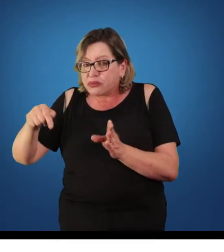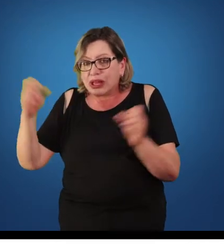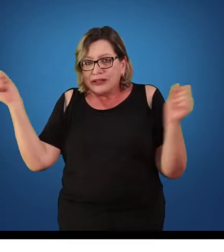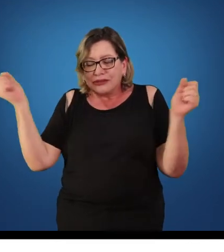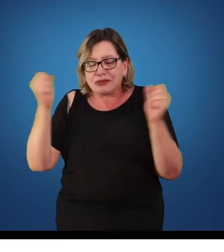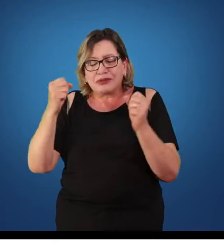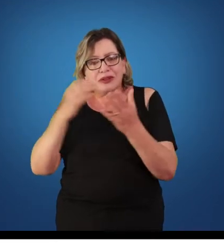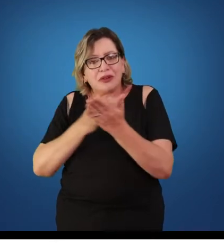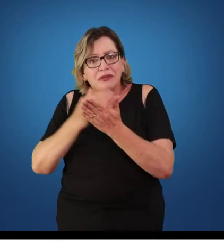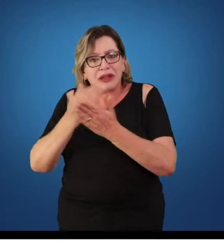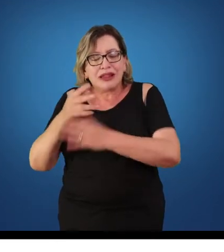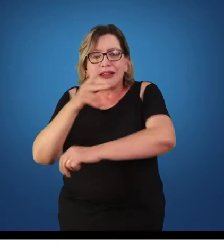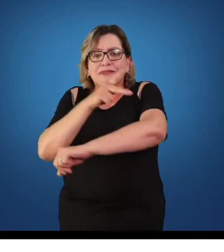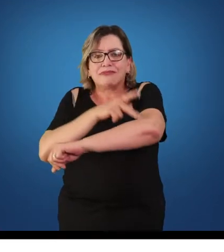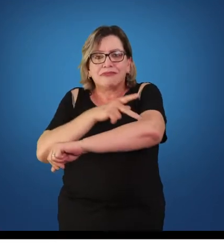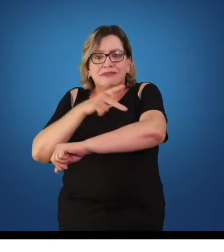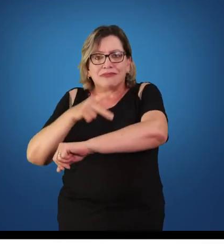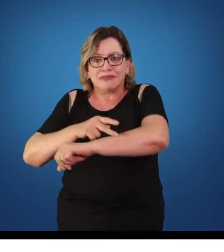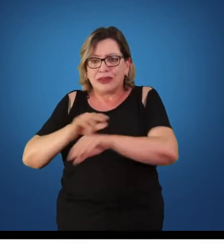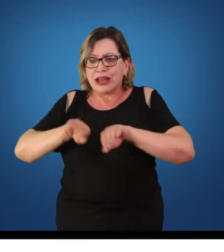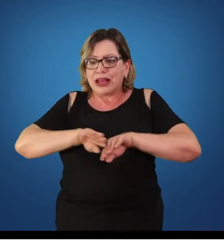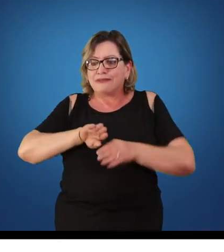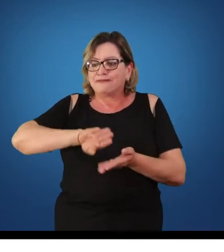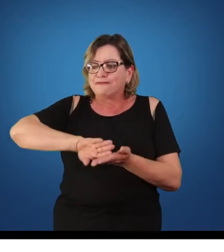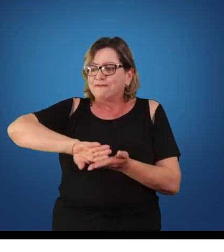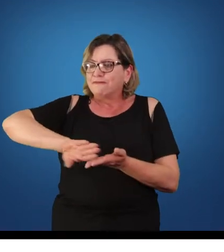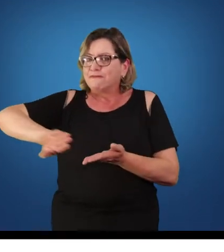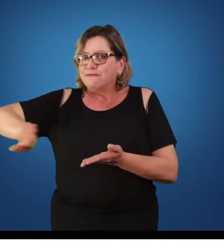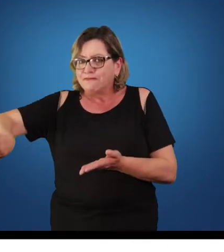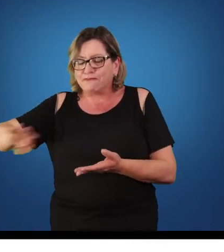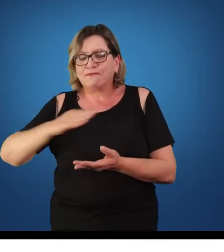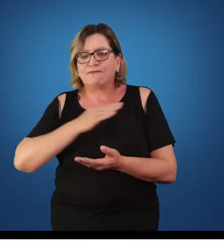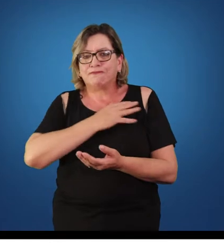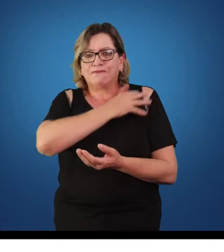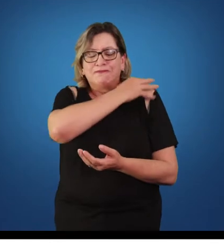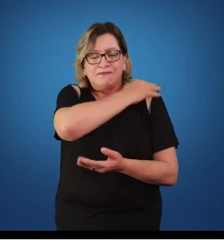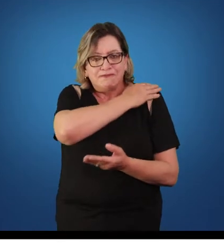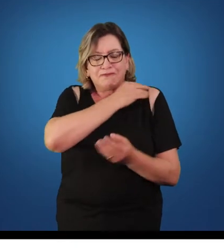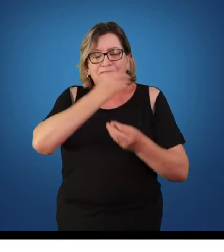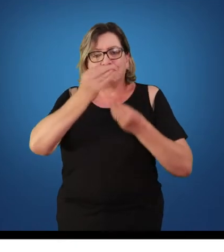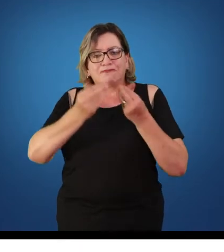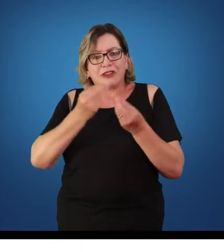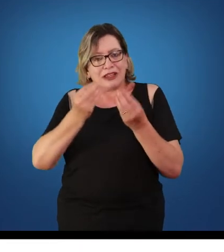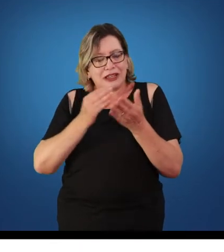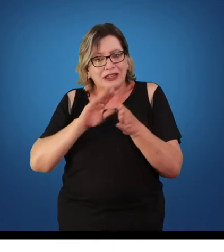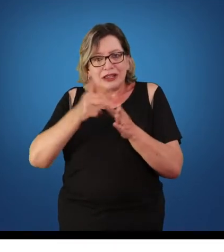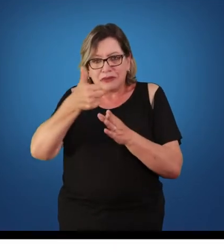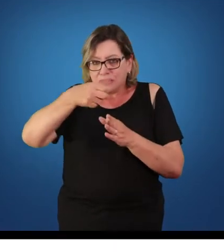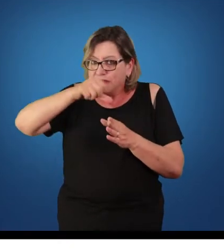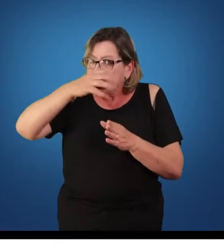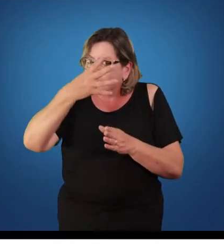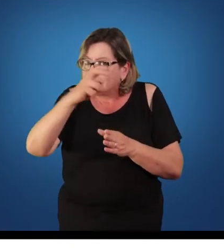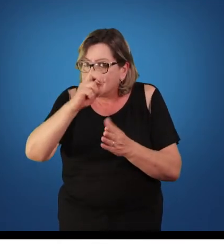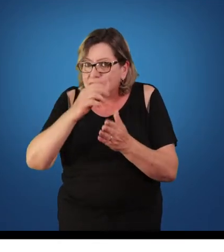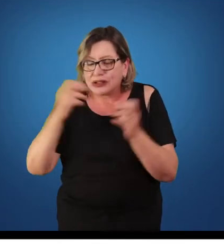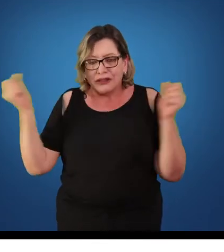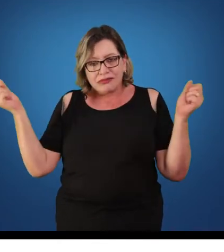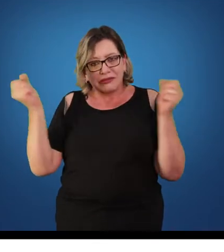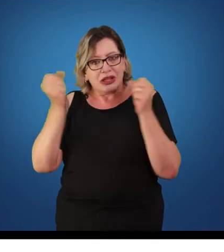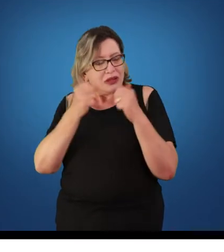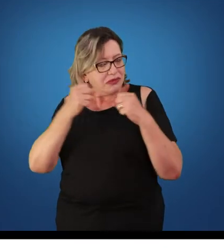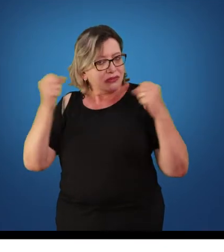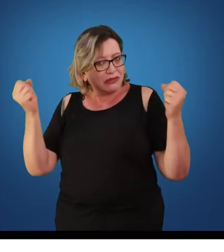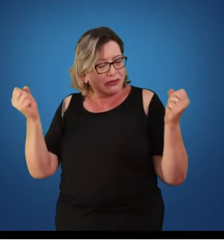física sofre uma desmilitarização. Nesse período, a educação física brasileira começou a